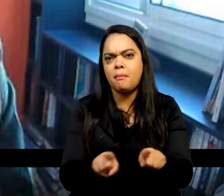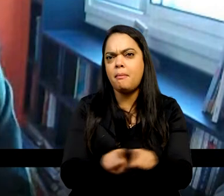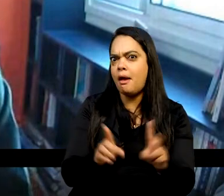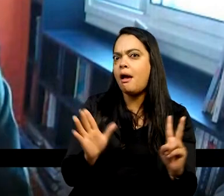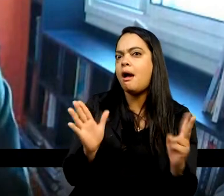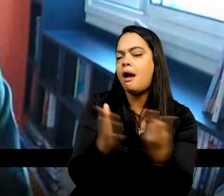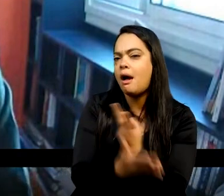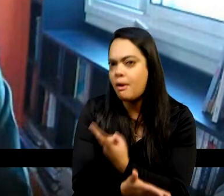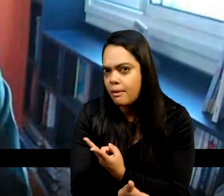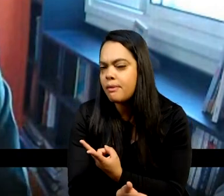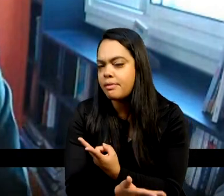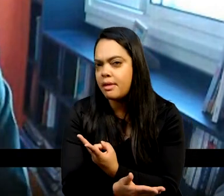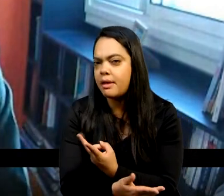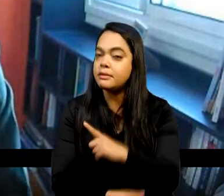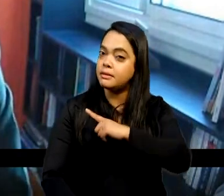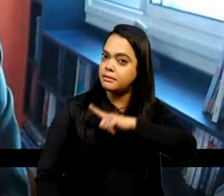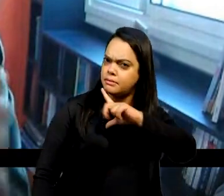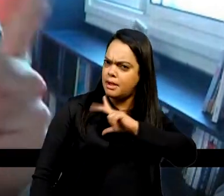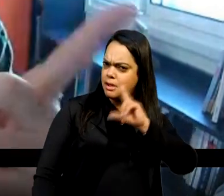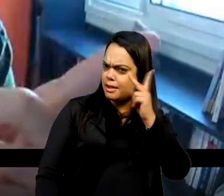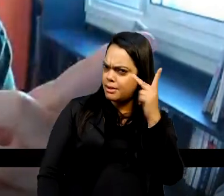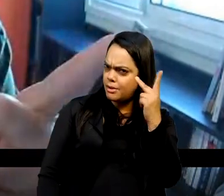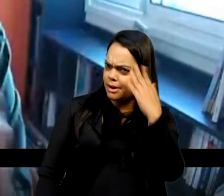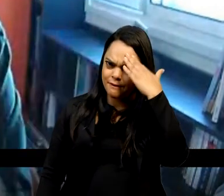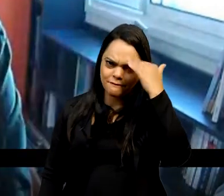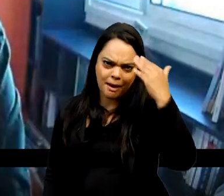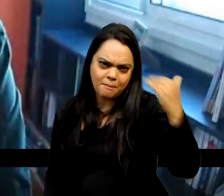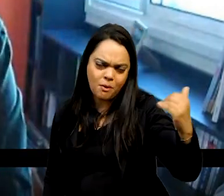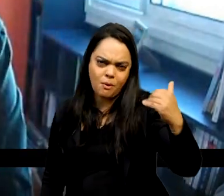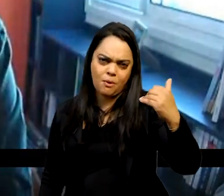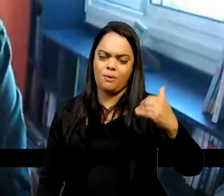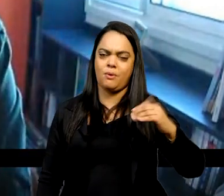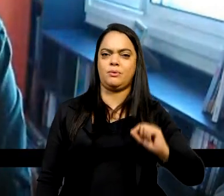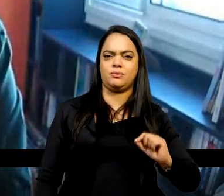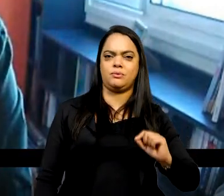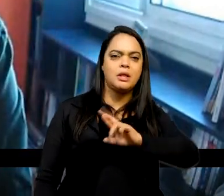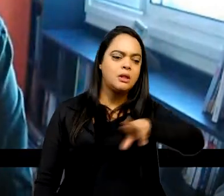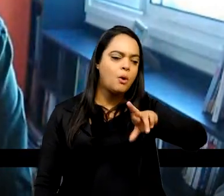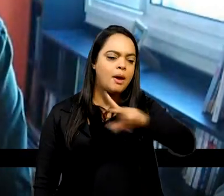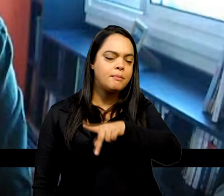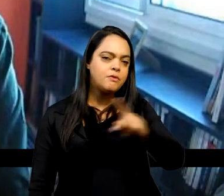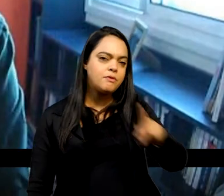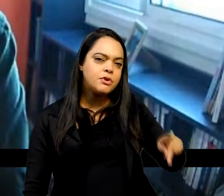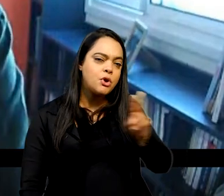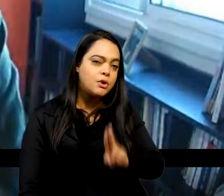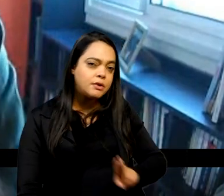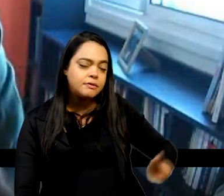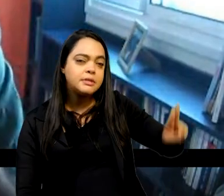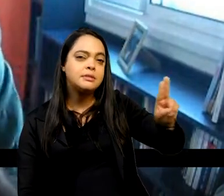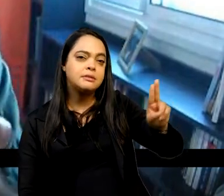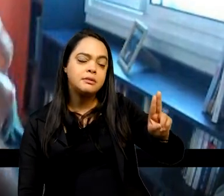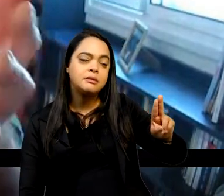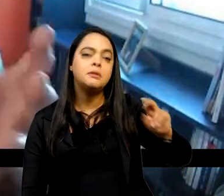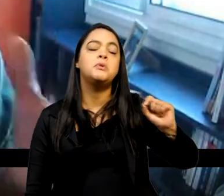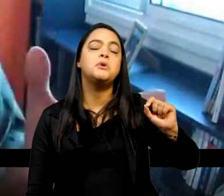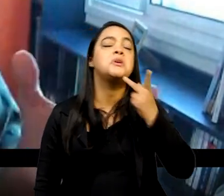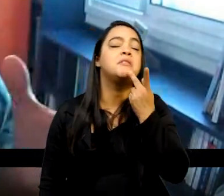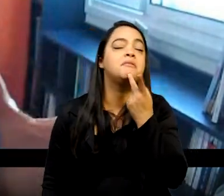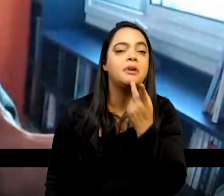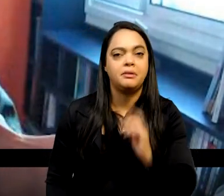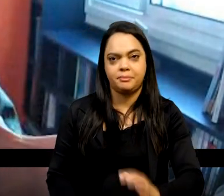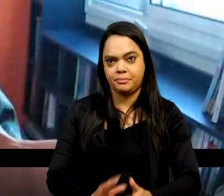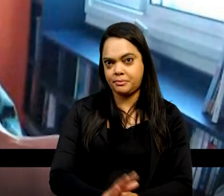grandes historiadores que não são universitários, embora sejam profissionais, não são nem diletantes, e que dizem, olha, a verdade